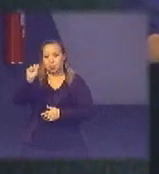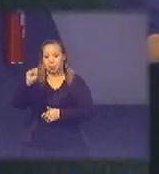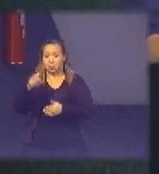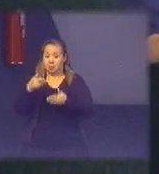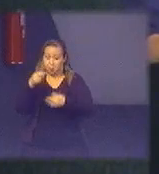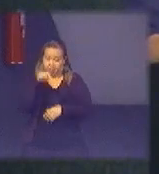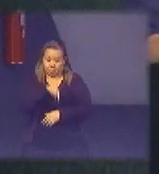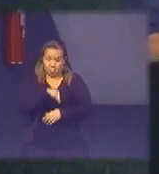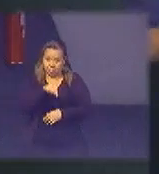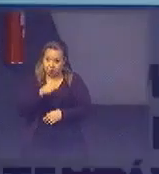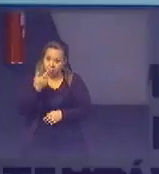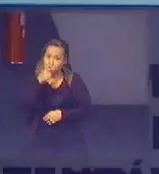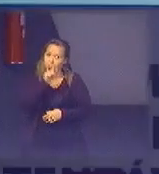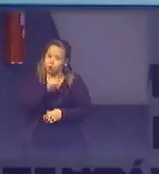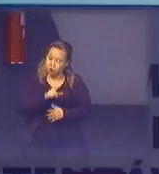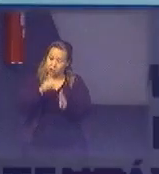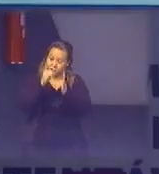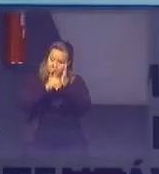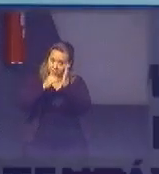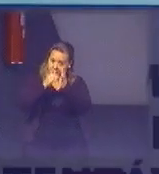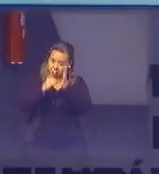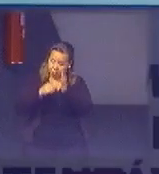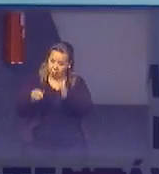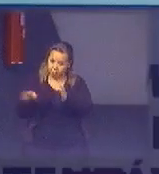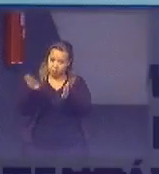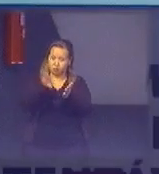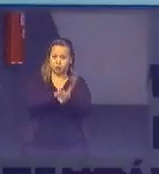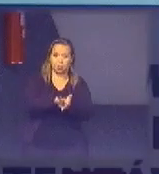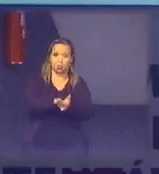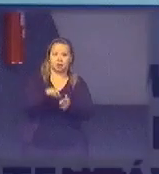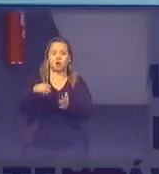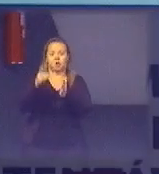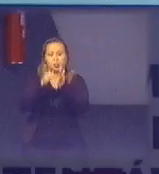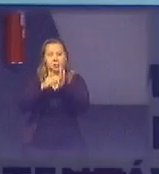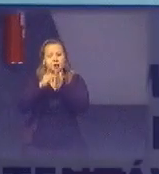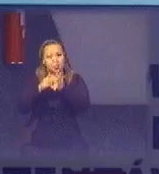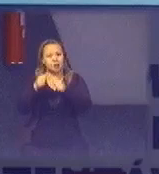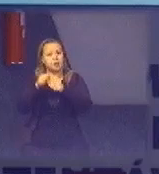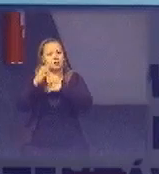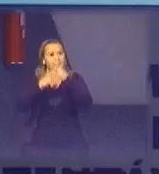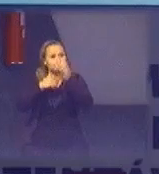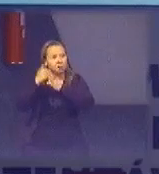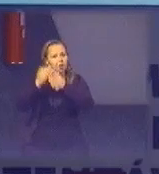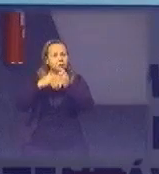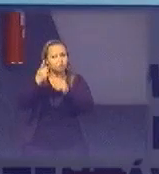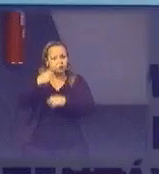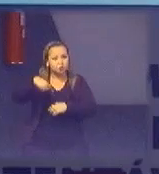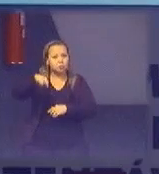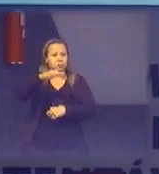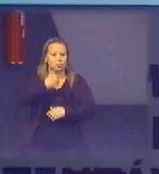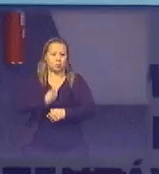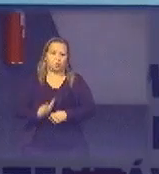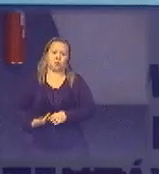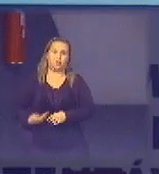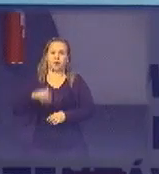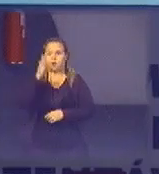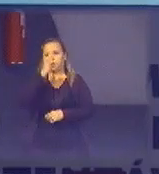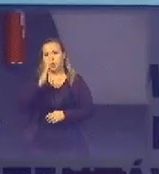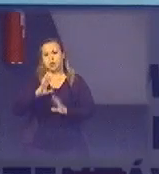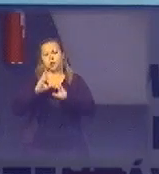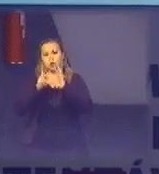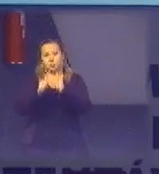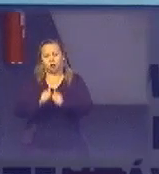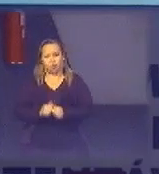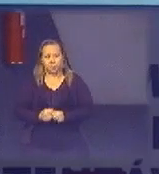numa norma e de novo esse decreto está agindo em todas as transferências da União então é decreto que vai chegar a pelo menos 5